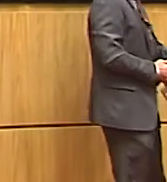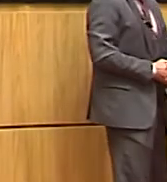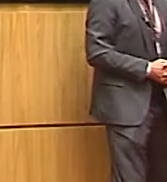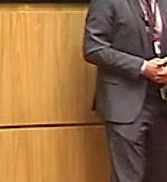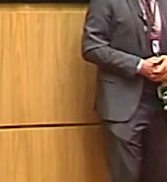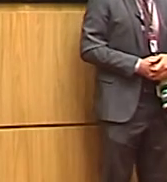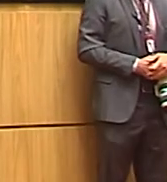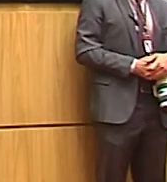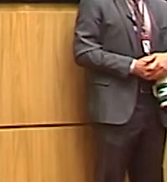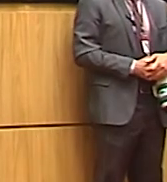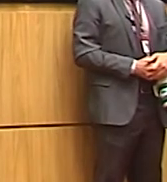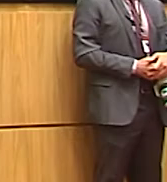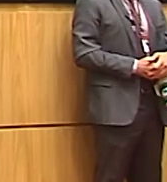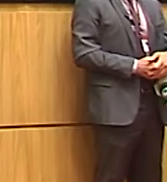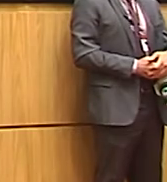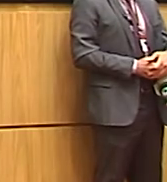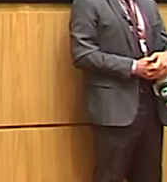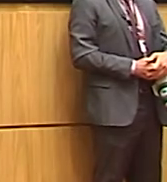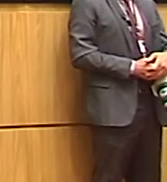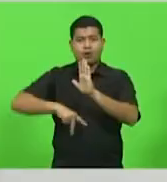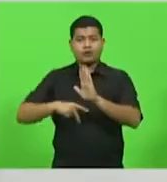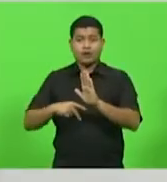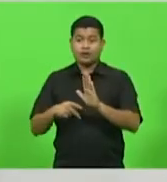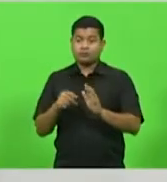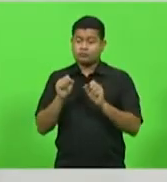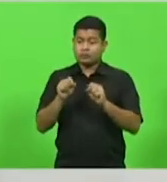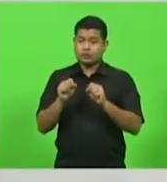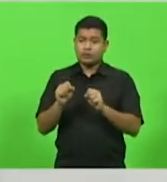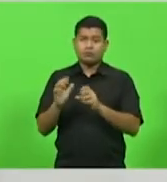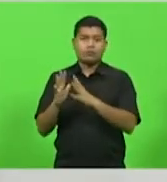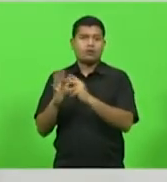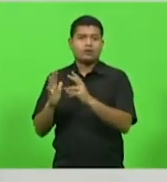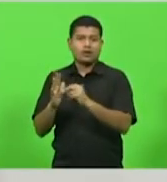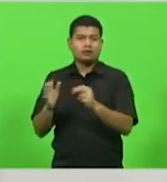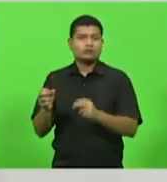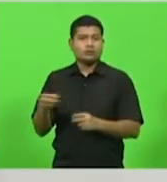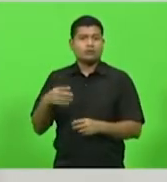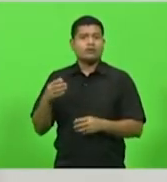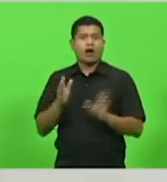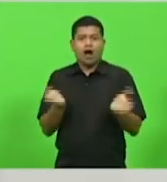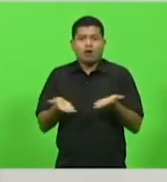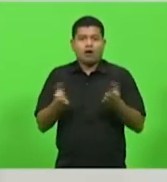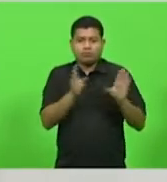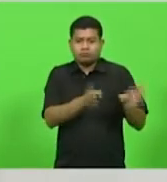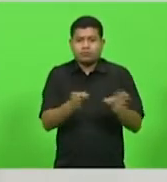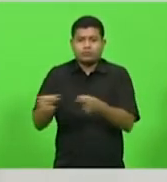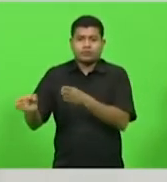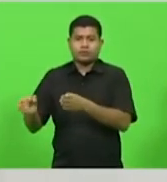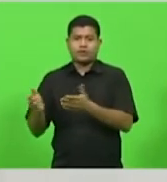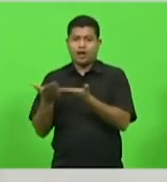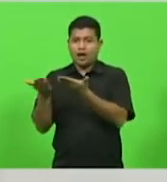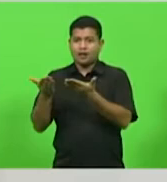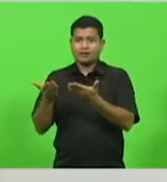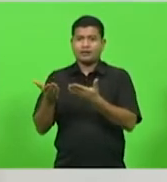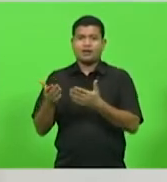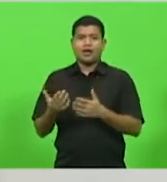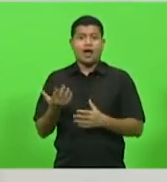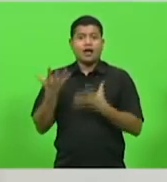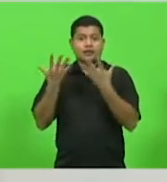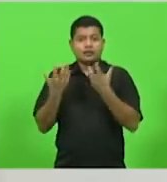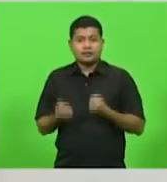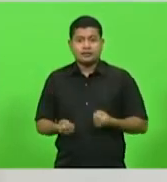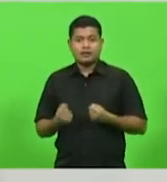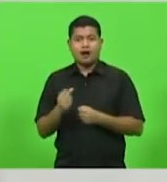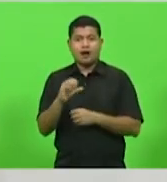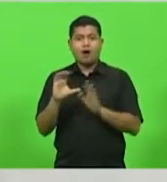tornou padrão na rede estadual de ensino. A adoção da plataforma Google Classroom transformou o jeito